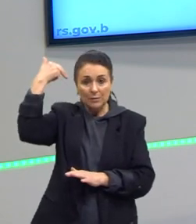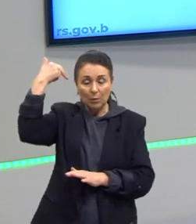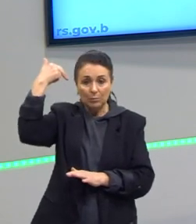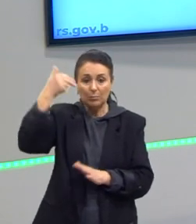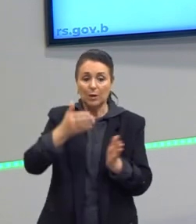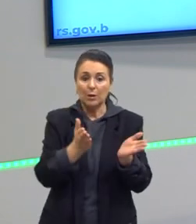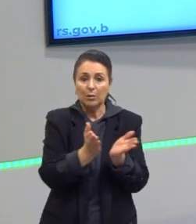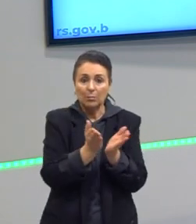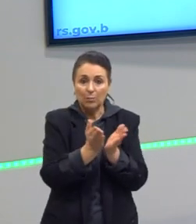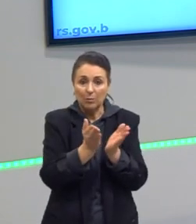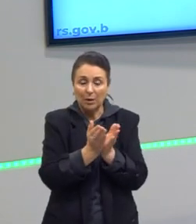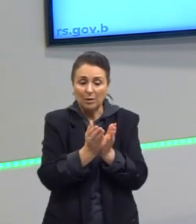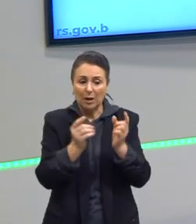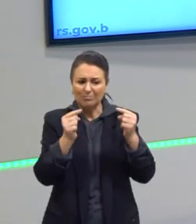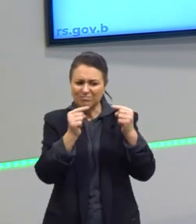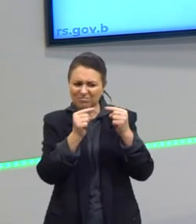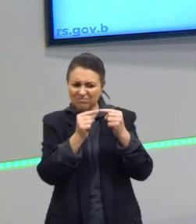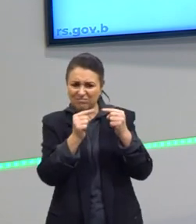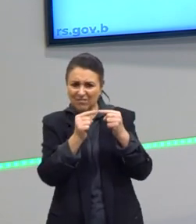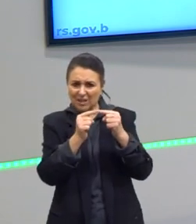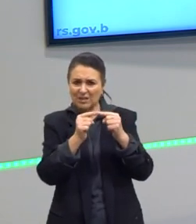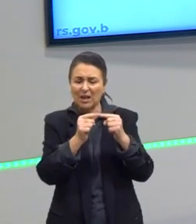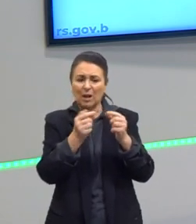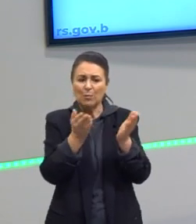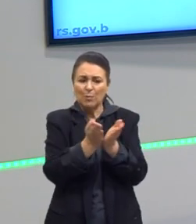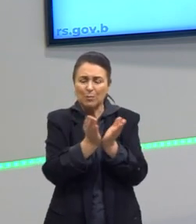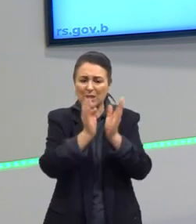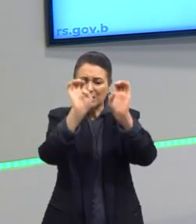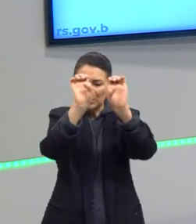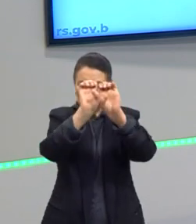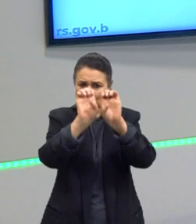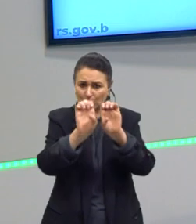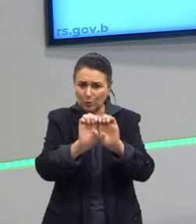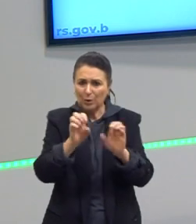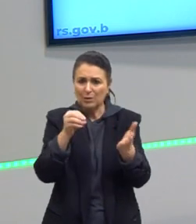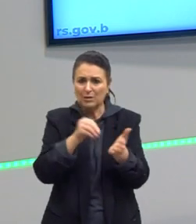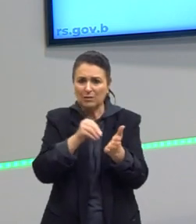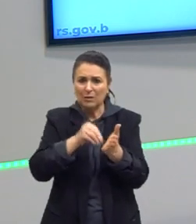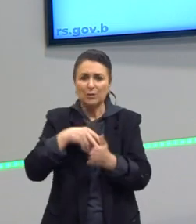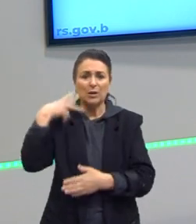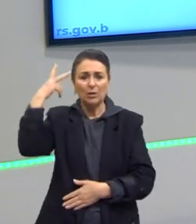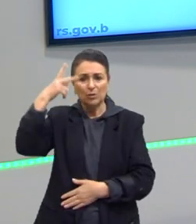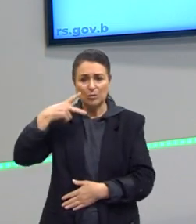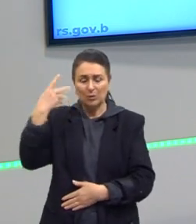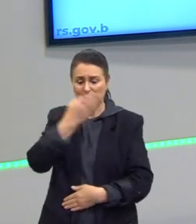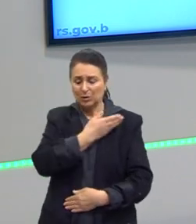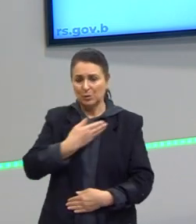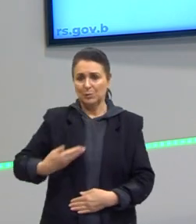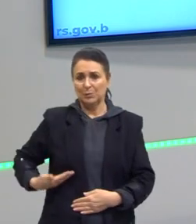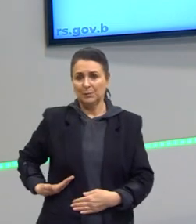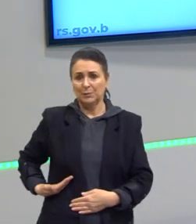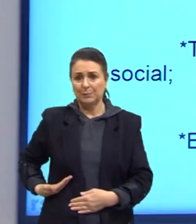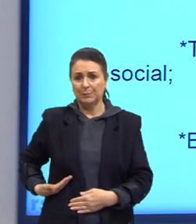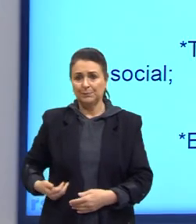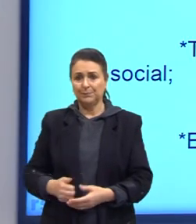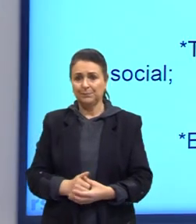associação, essa pobreza estrutural, essa falta de políticas públicas que acabamos de ver. Certo?